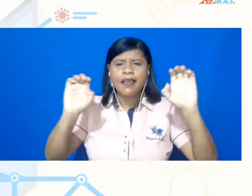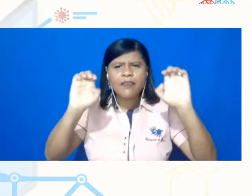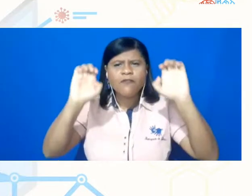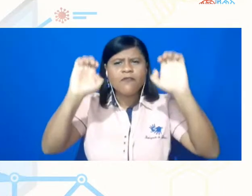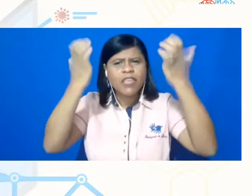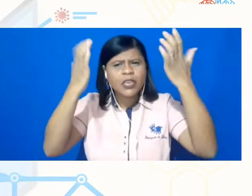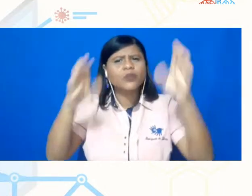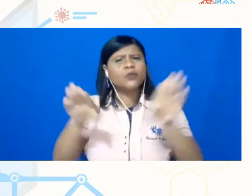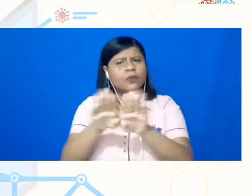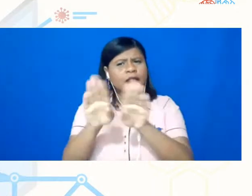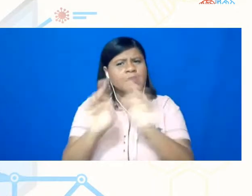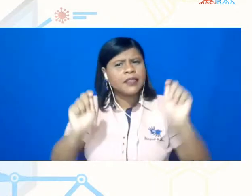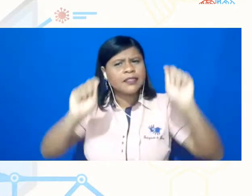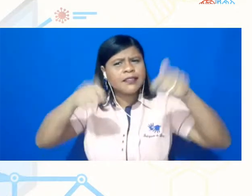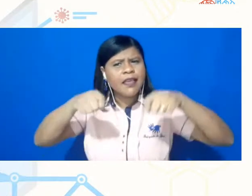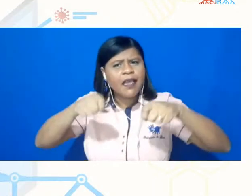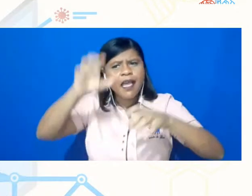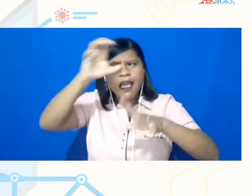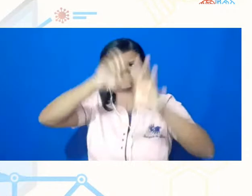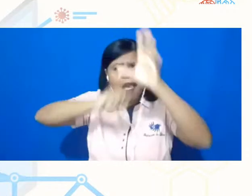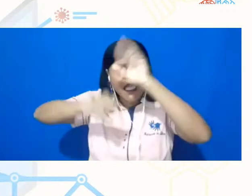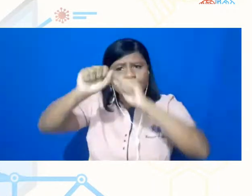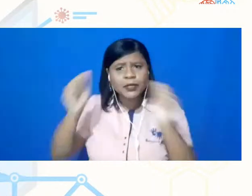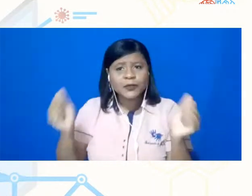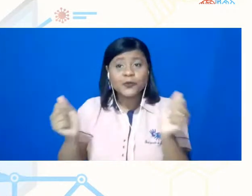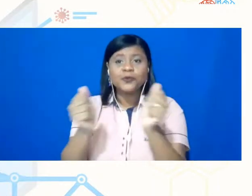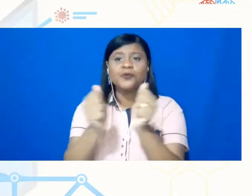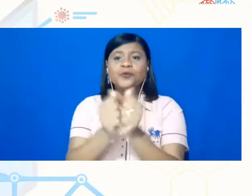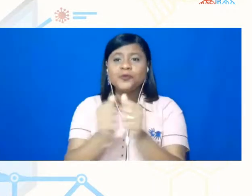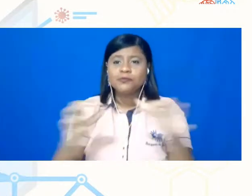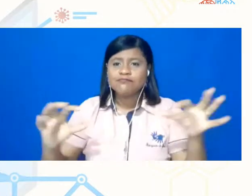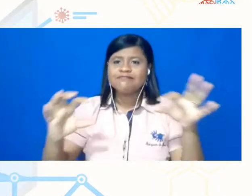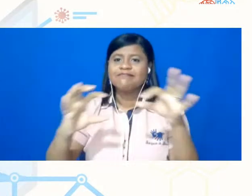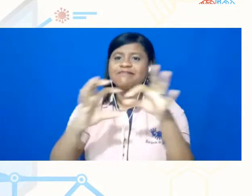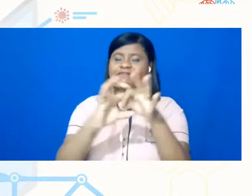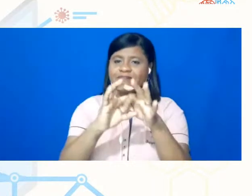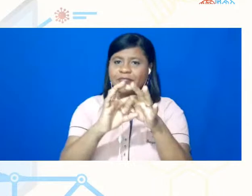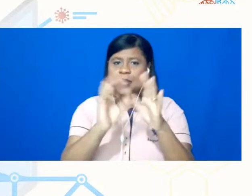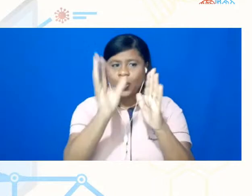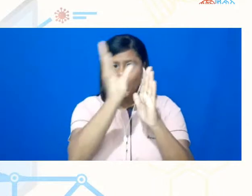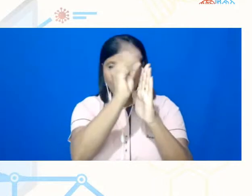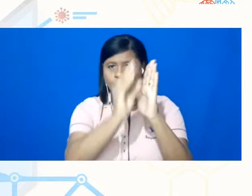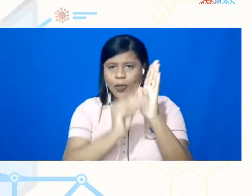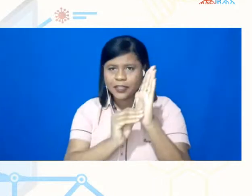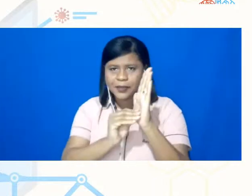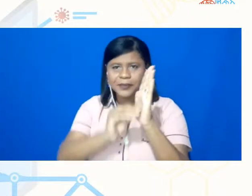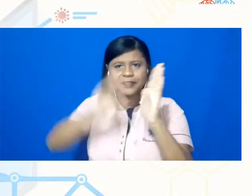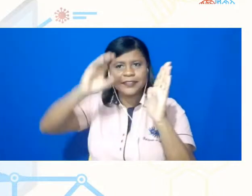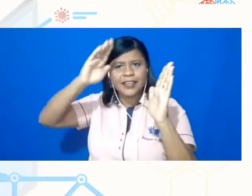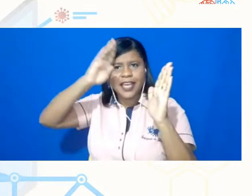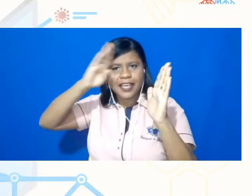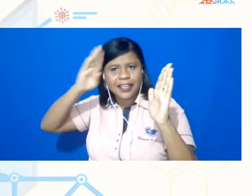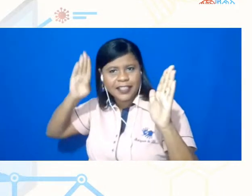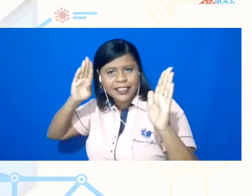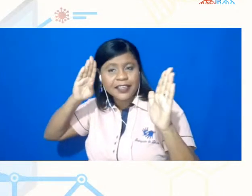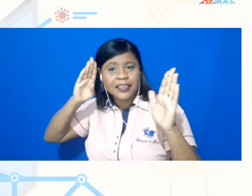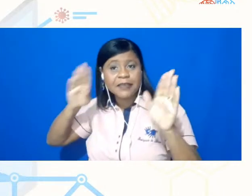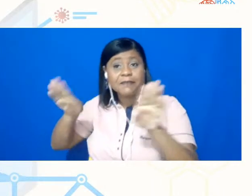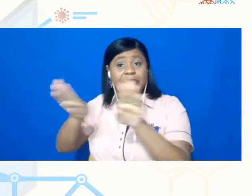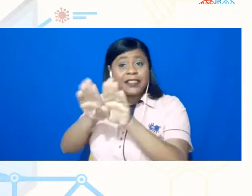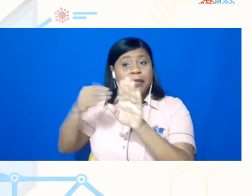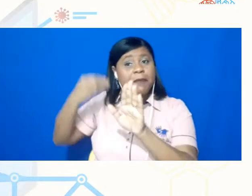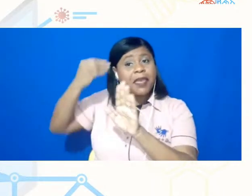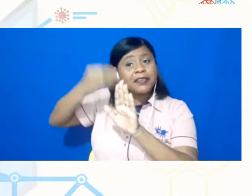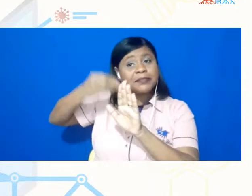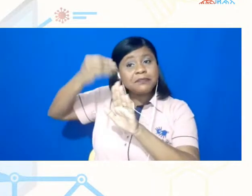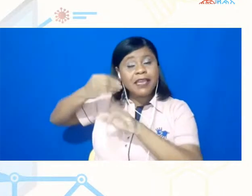né, aprender juntos, aprender tanto os conteúdos acadêmicos, quanto os conteúdos da vida prática,